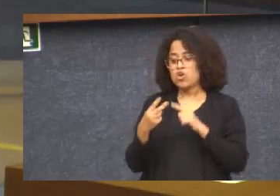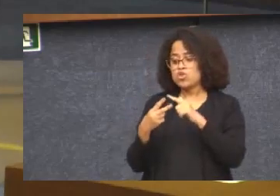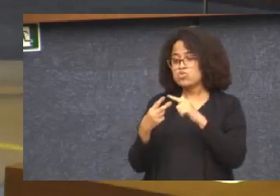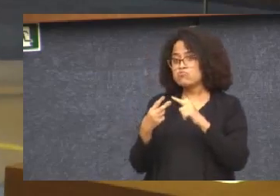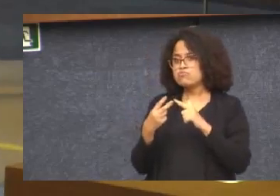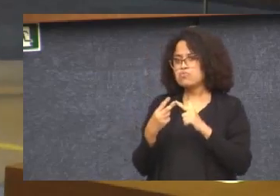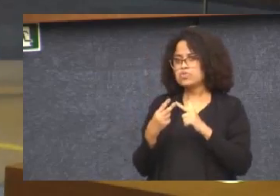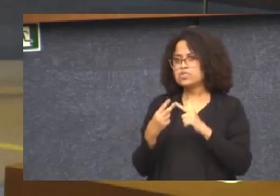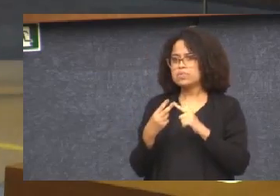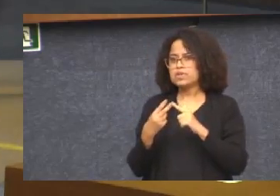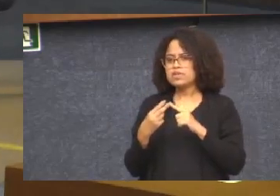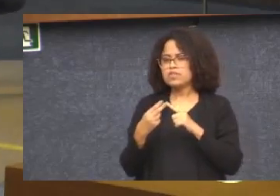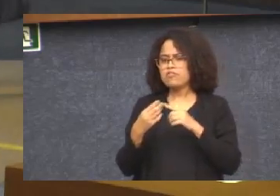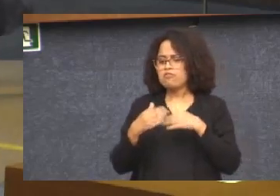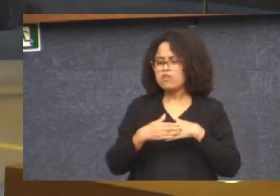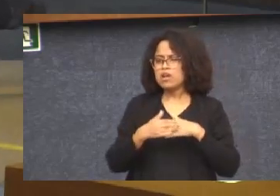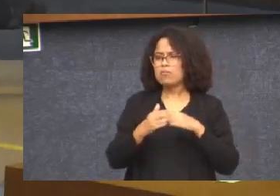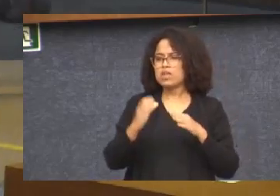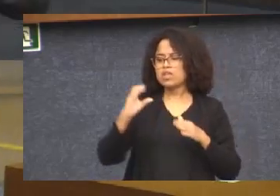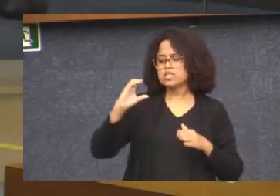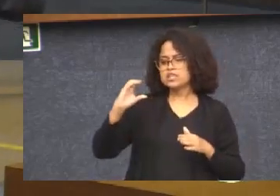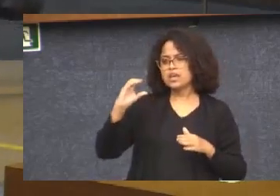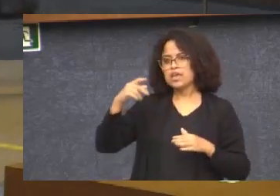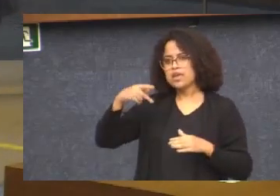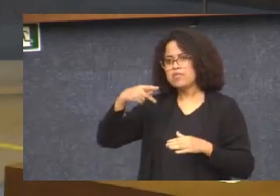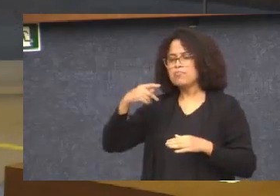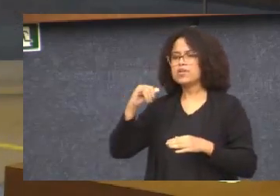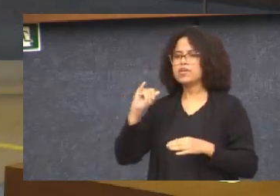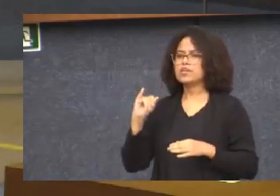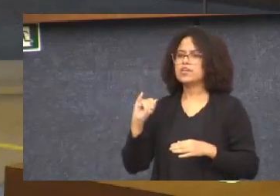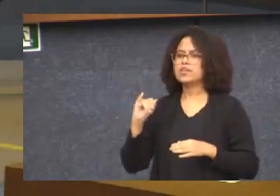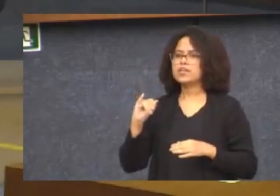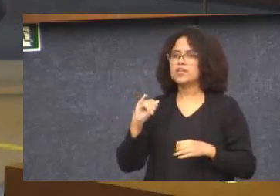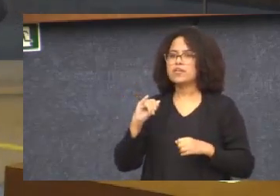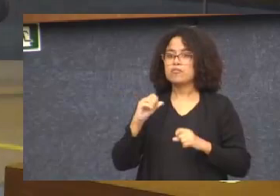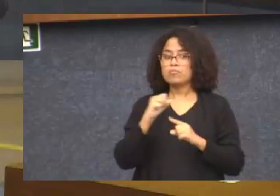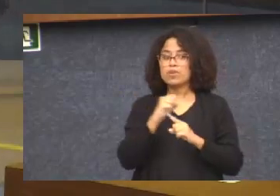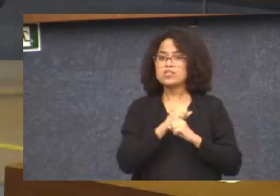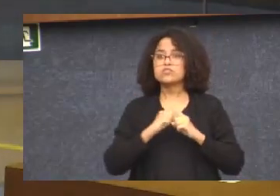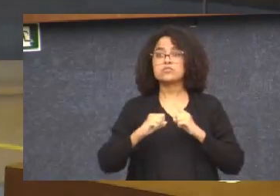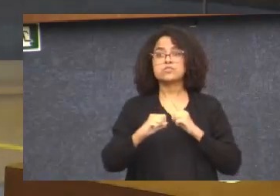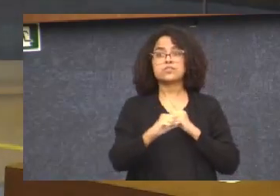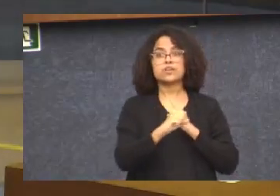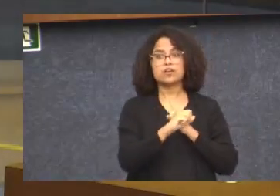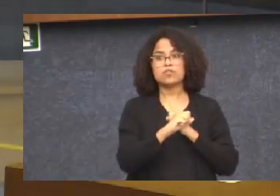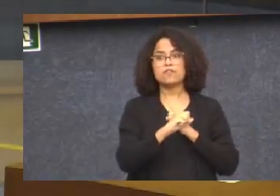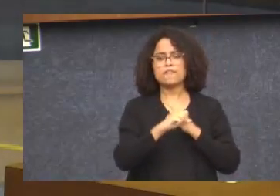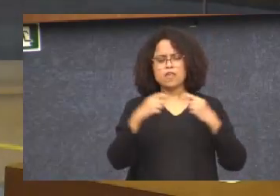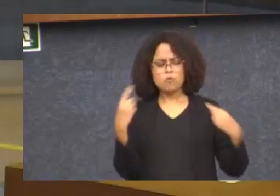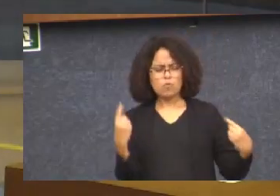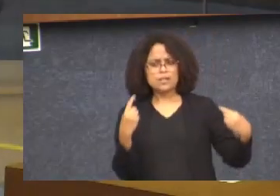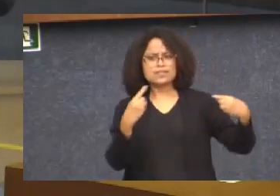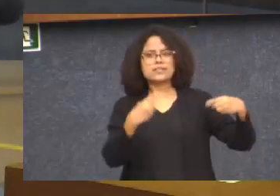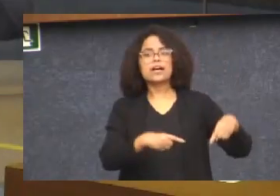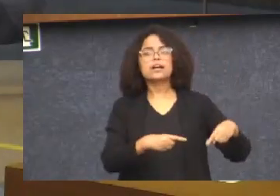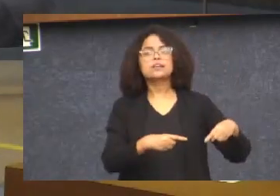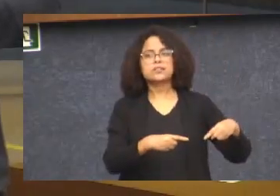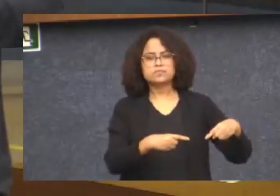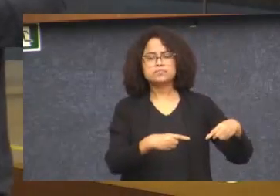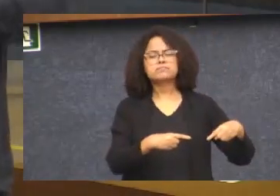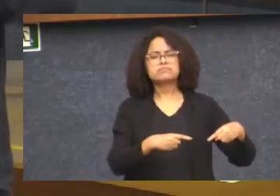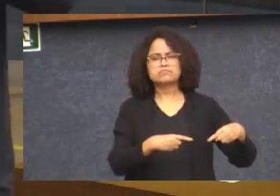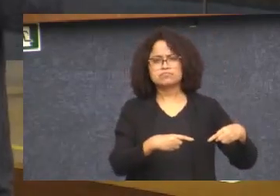nessa casa com relação à área social. É um ataque à política social. É um